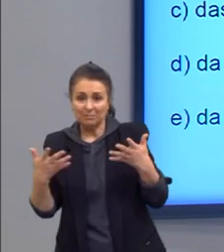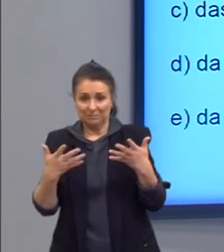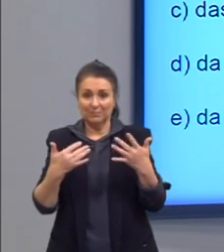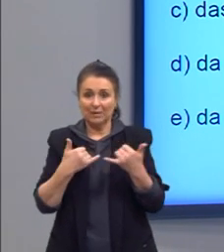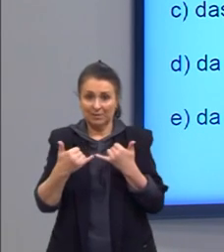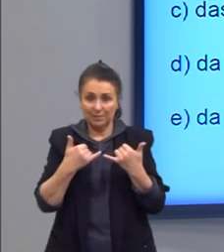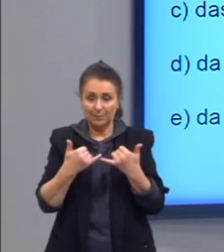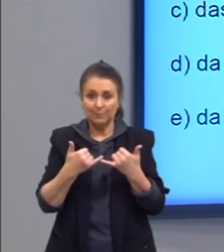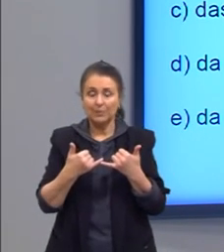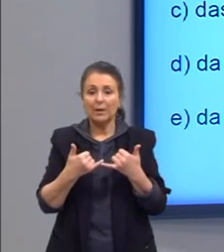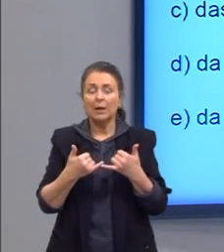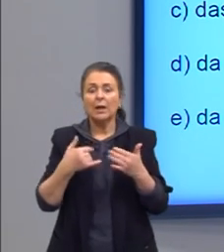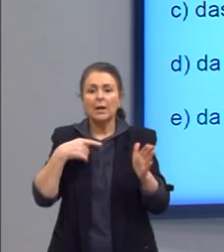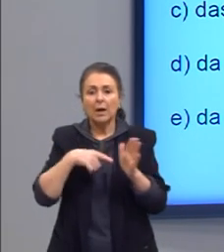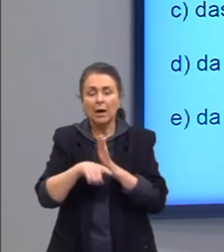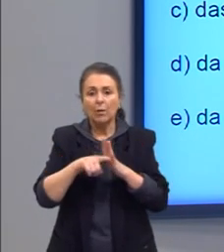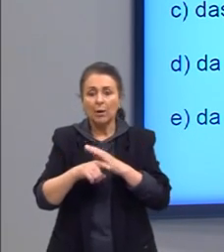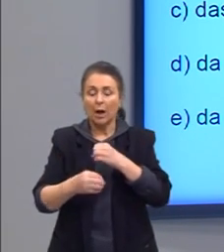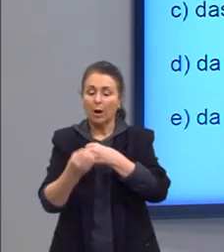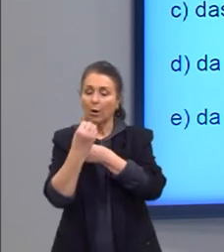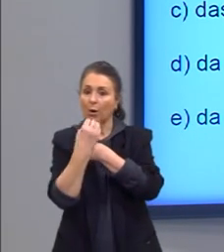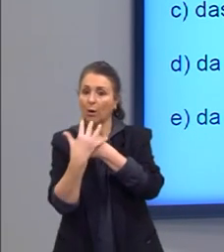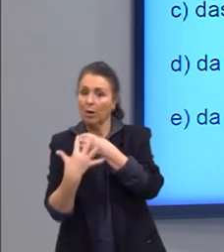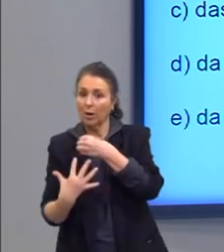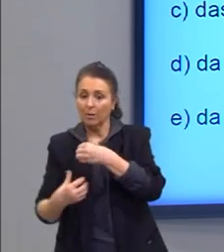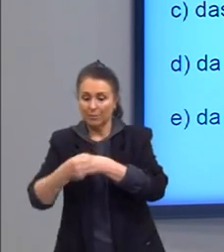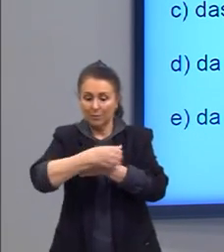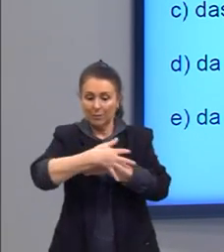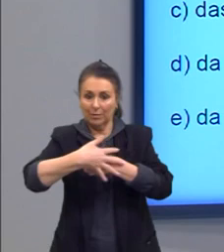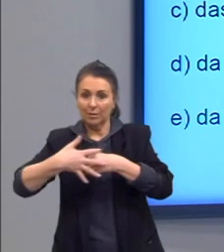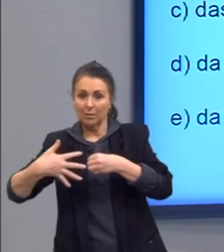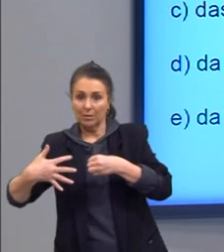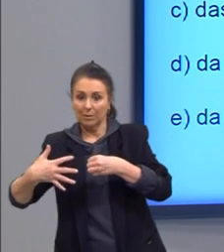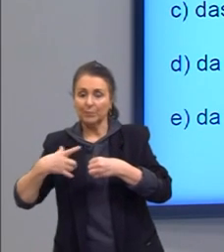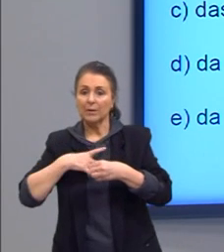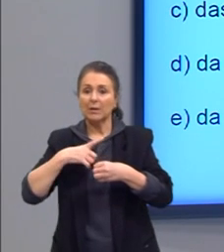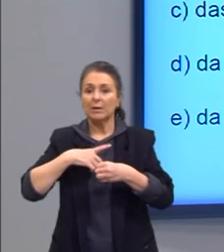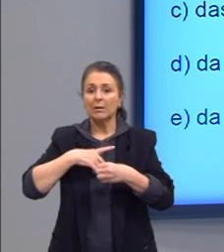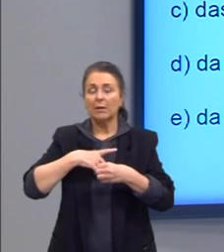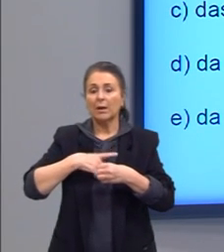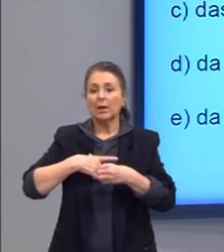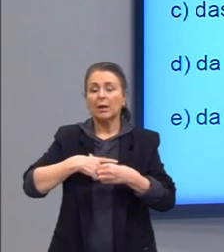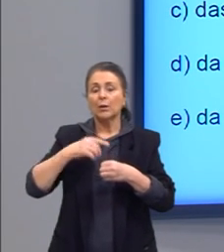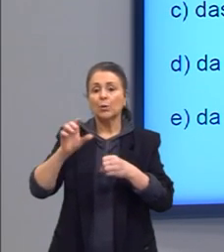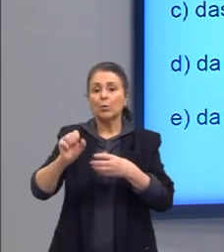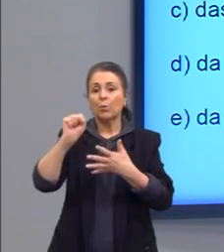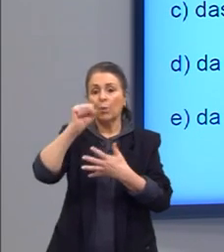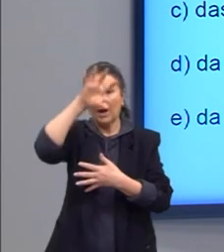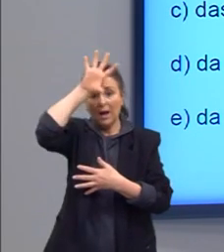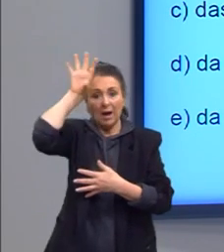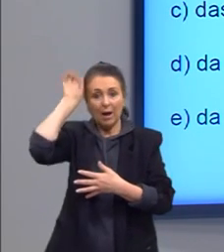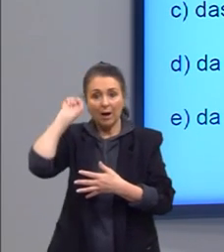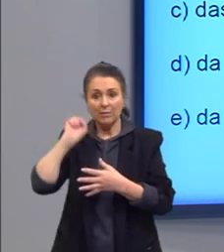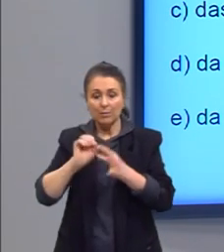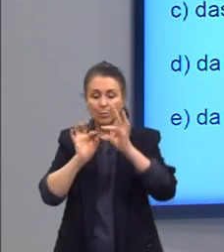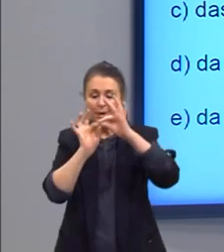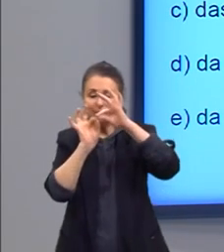questões ali relacionadas ao continente africano, então, nós temos muitas questões de linhas retas, tá?